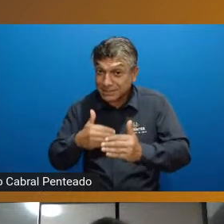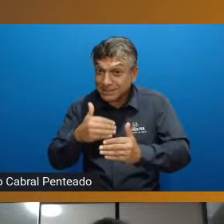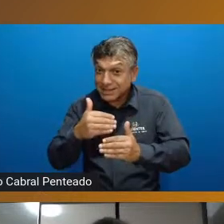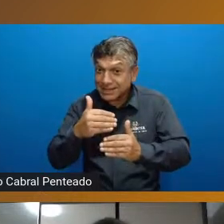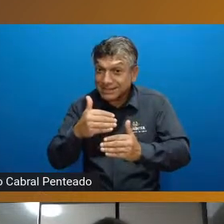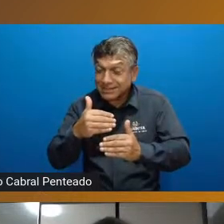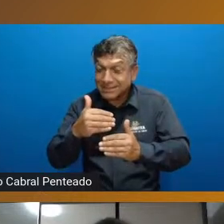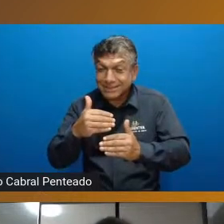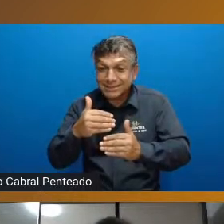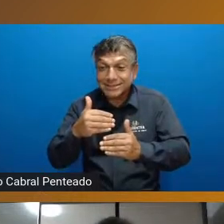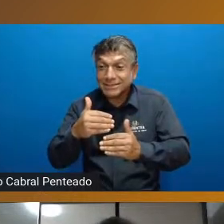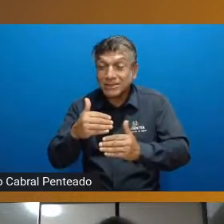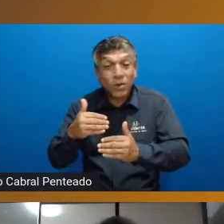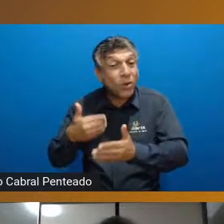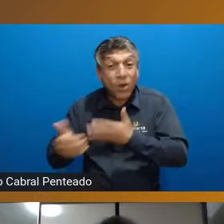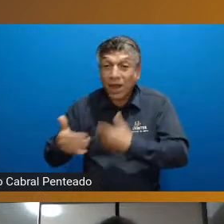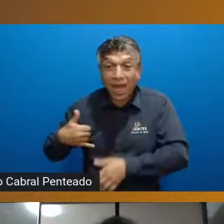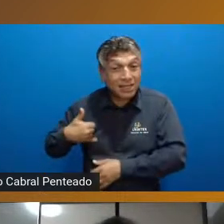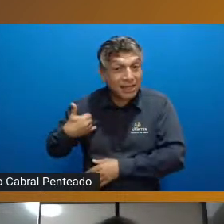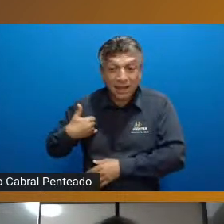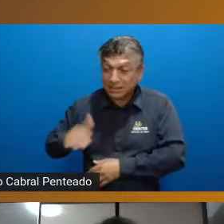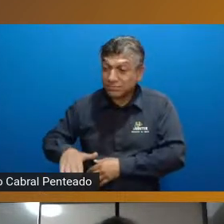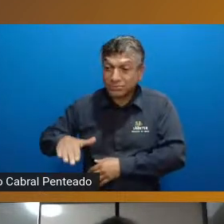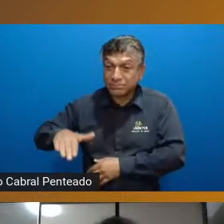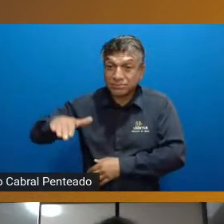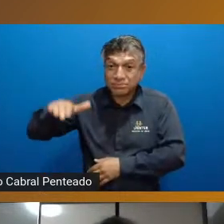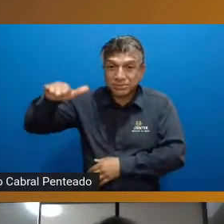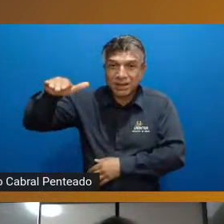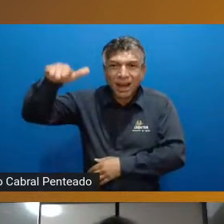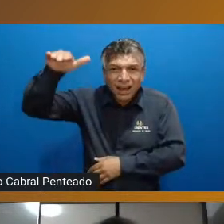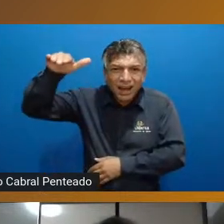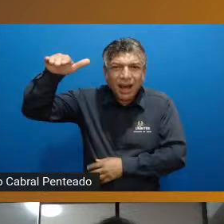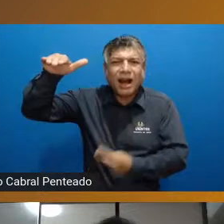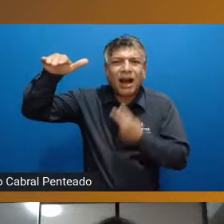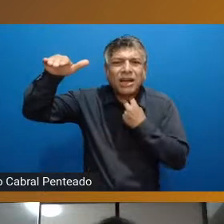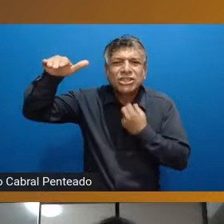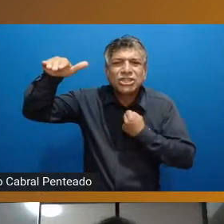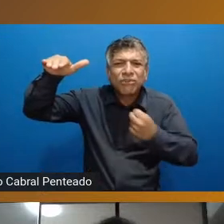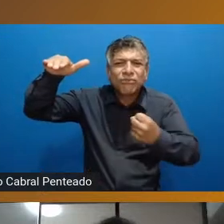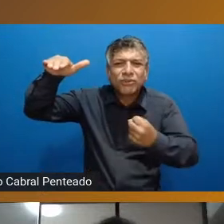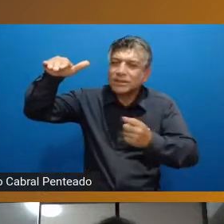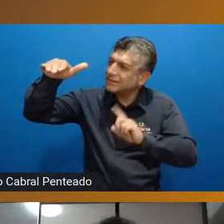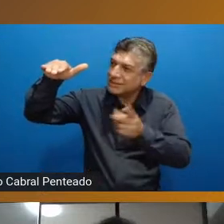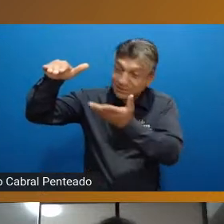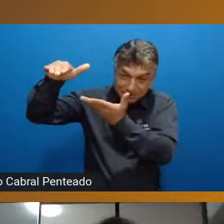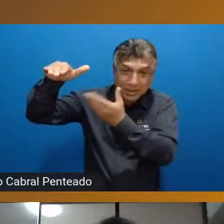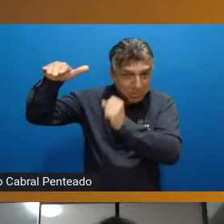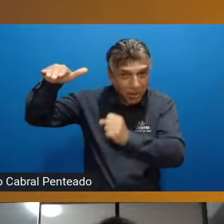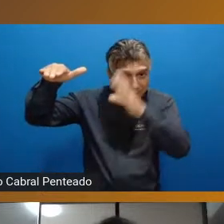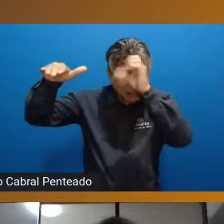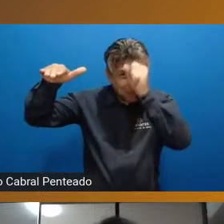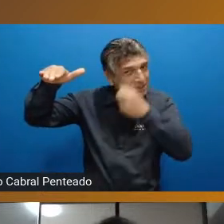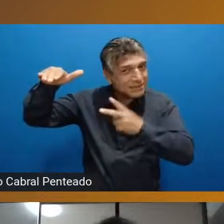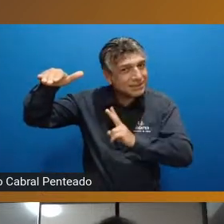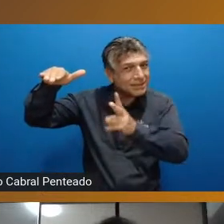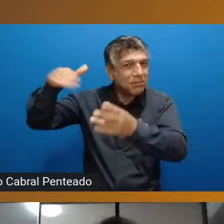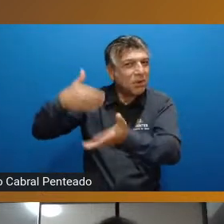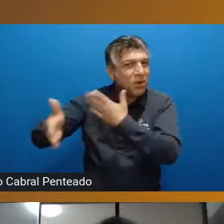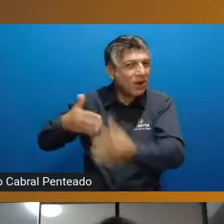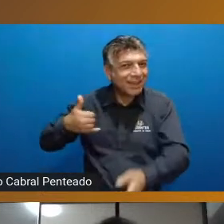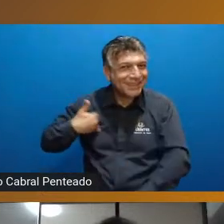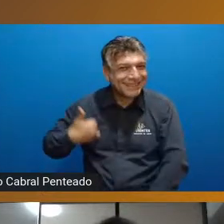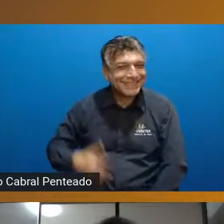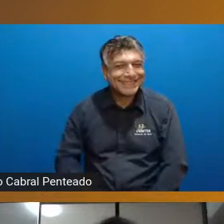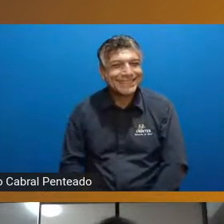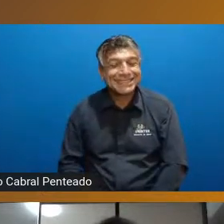todas as idades mas dizer que a gente não é capaz de aprender né isso não existe então a gente consegue aprender em qualquer faixa etária